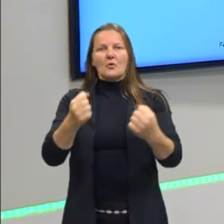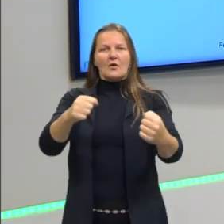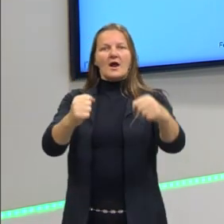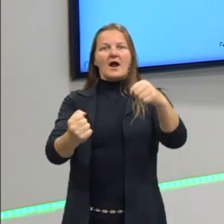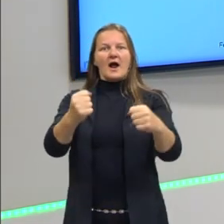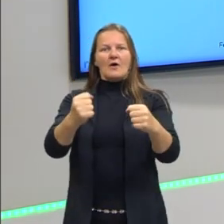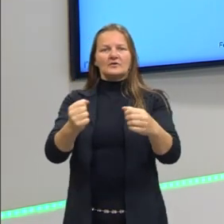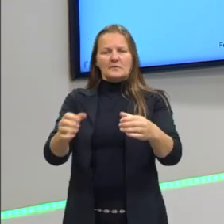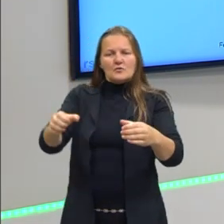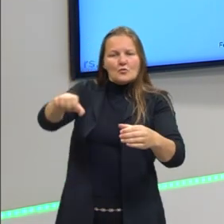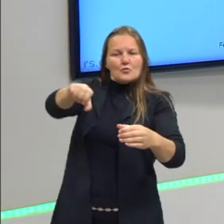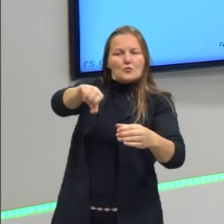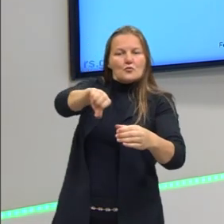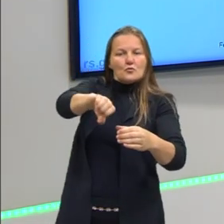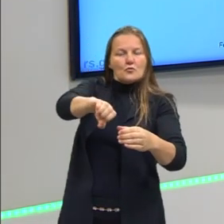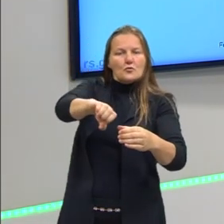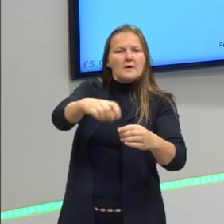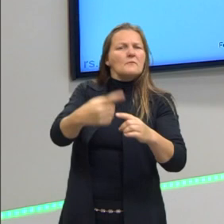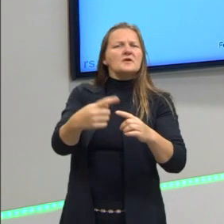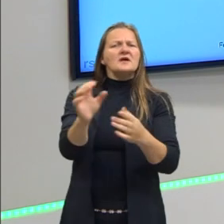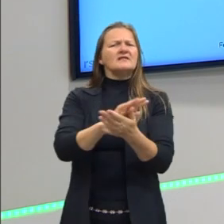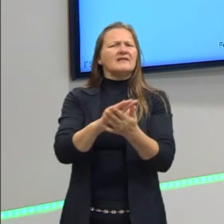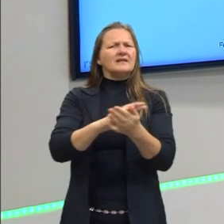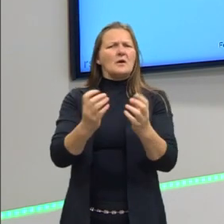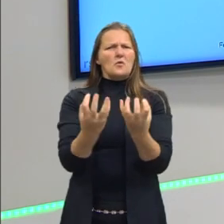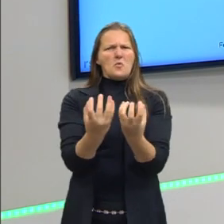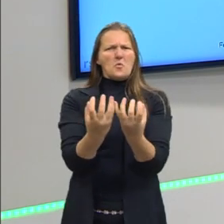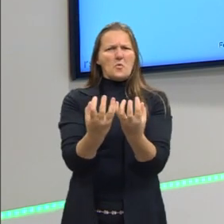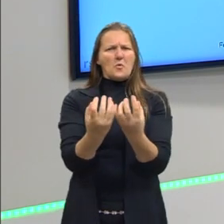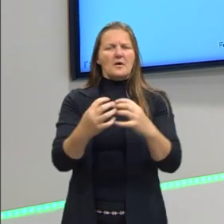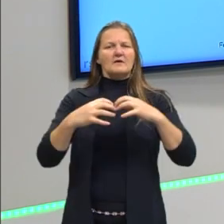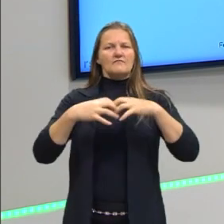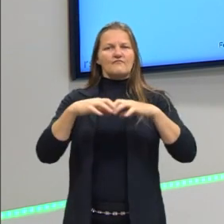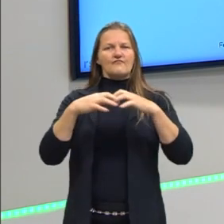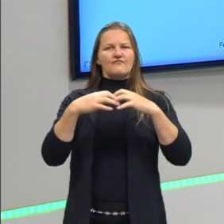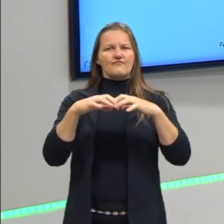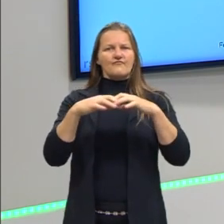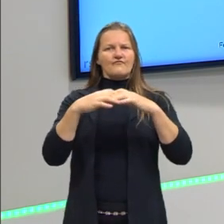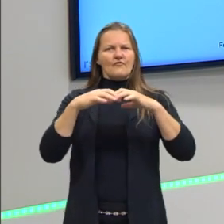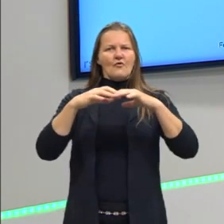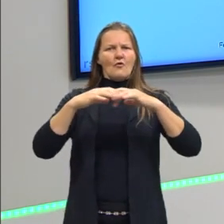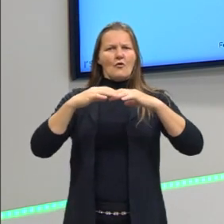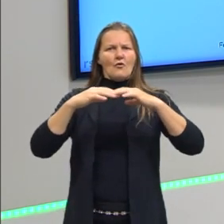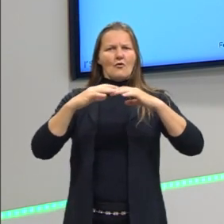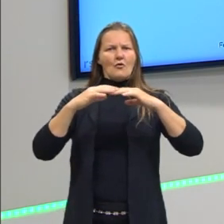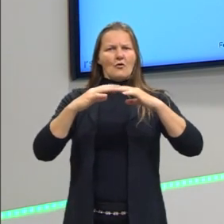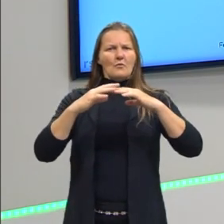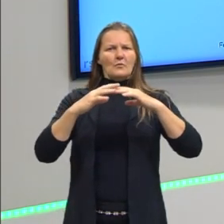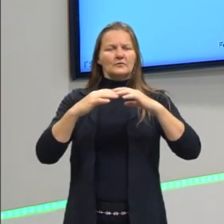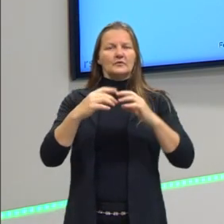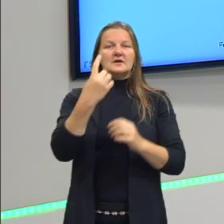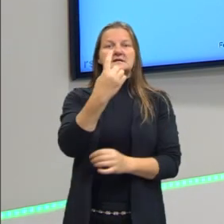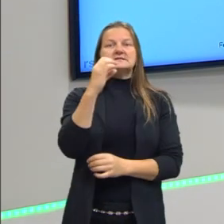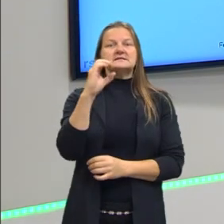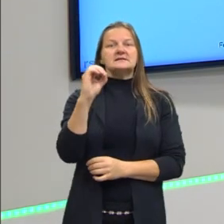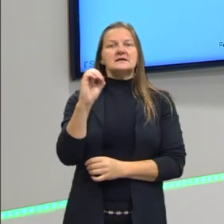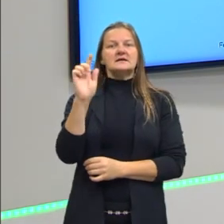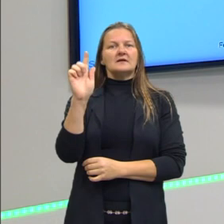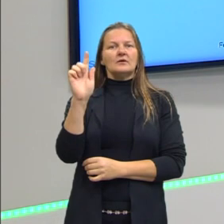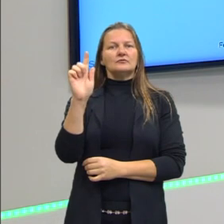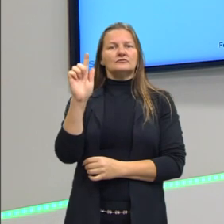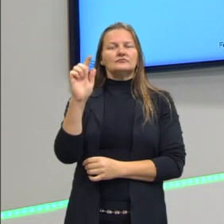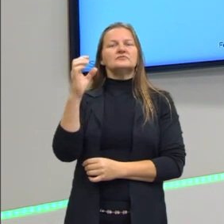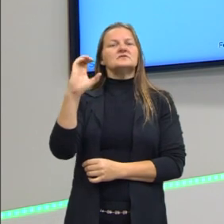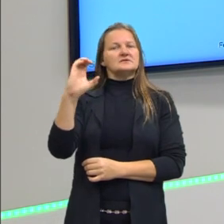carros ela não ferve quando o motor atinge 100 graus Celsius? Será que o motor do carro não atinge